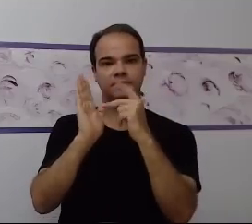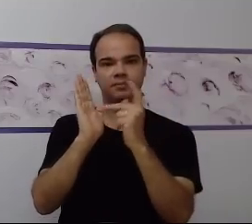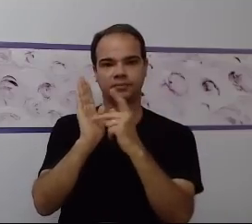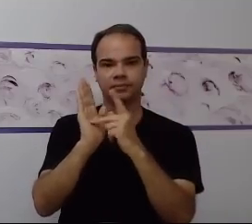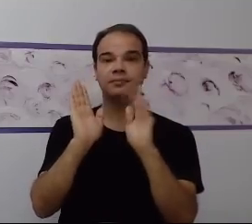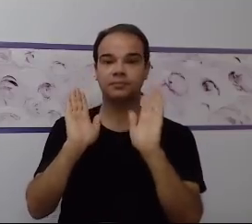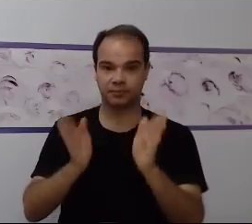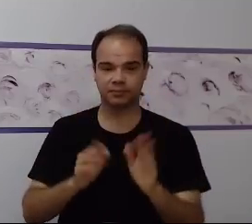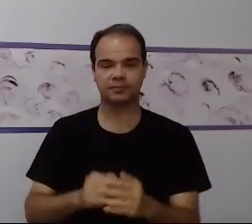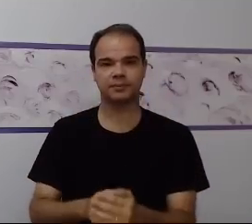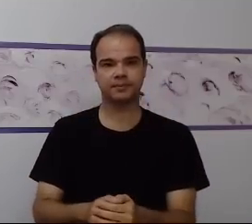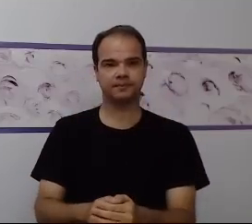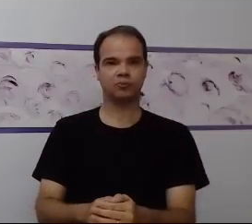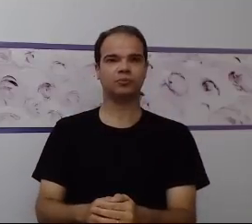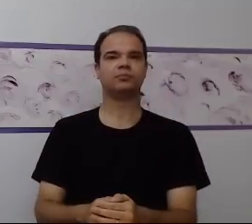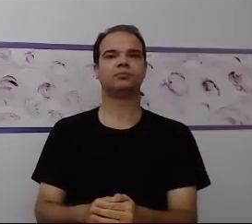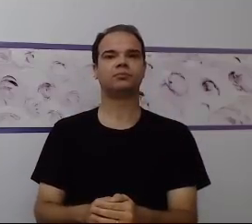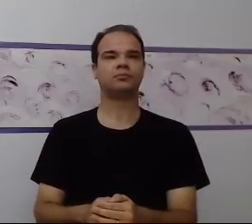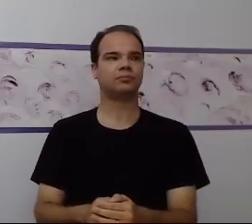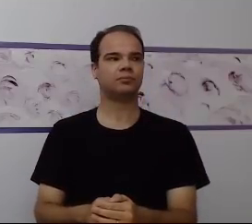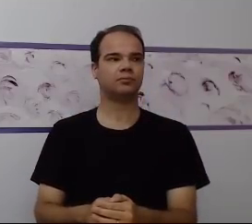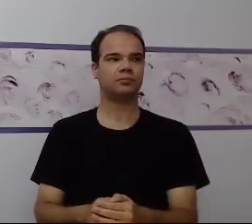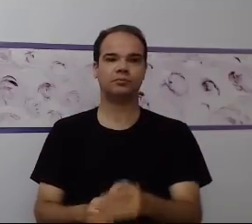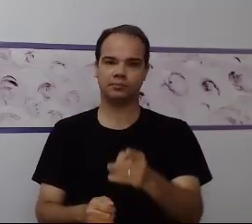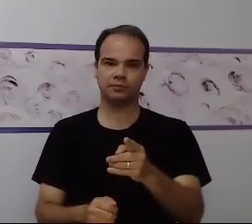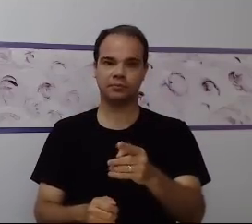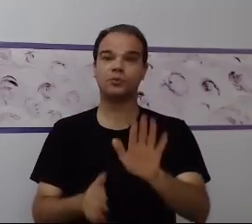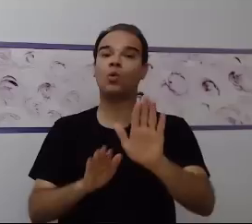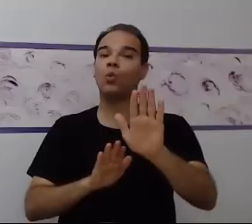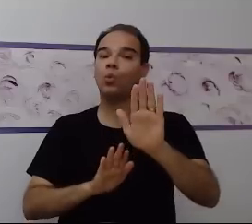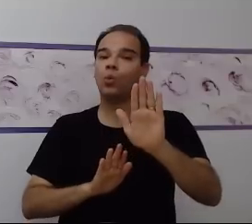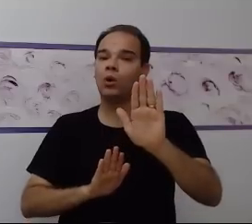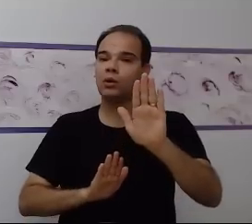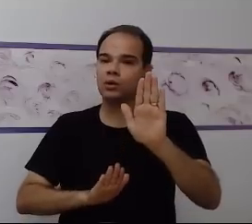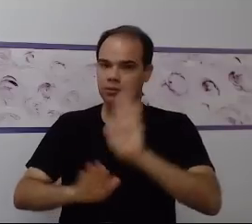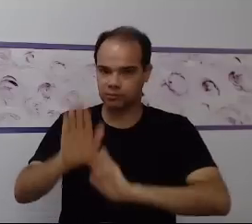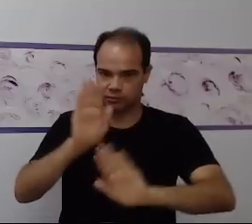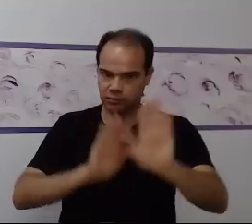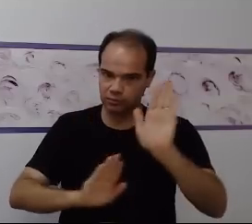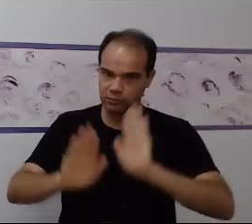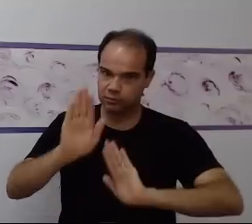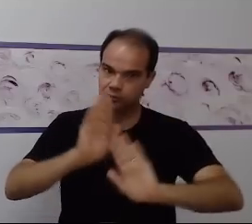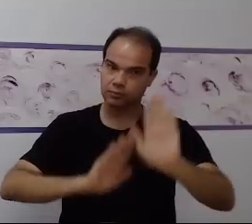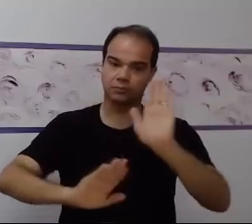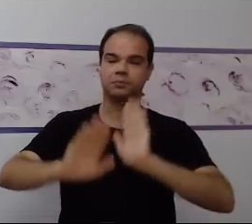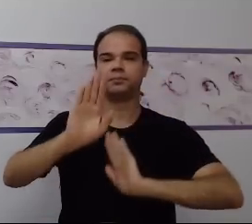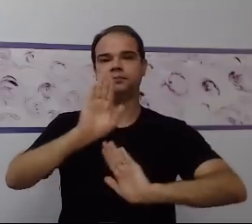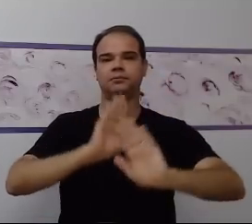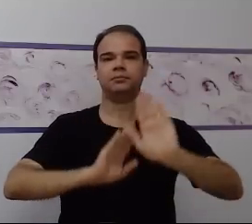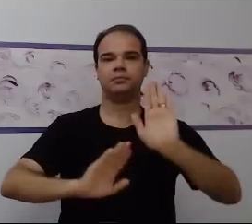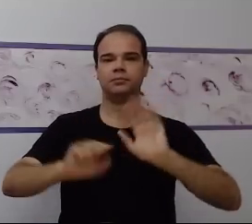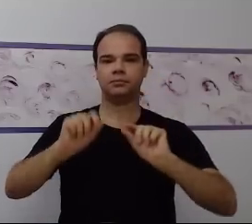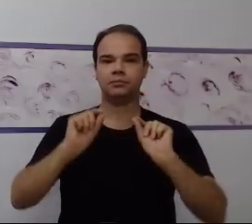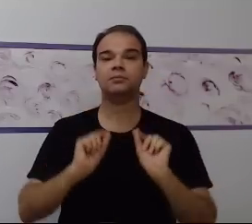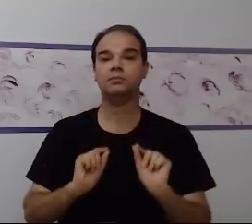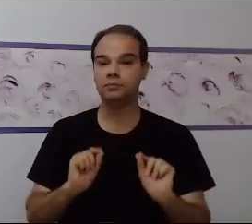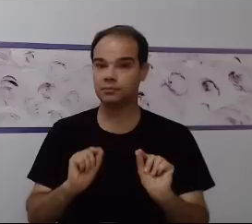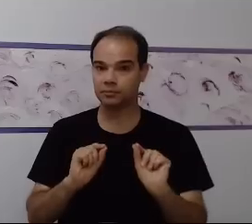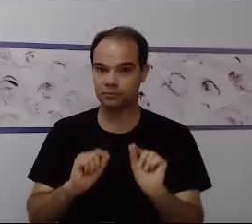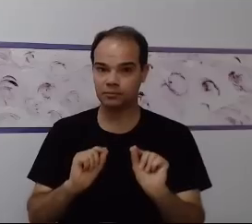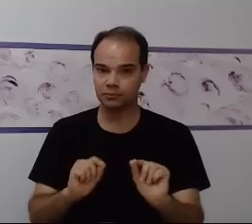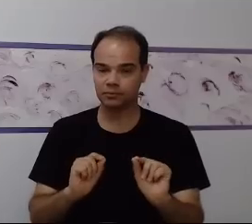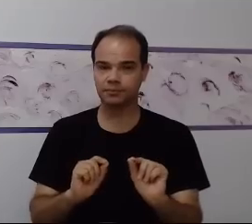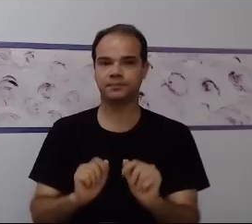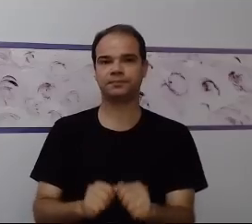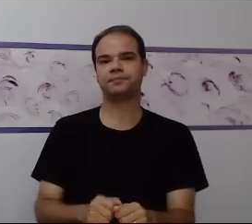vídeo de vocês que a gente colocou essa questão do cuidado com os estereótipos, que é justamente entra naquela questão da generalização. A gente